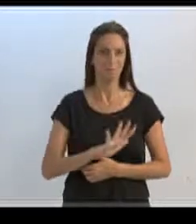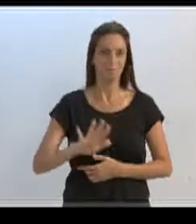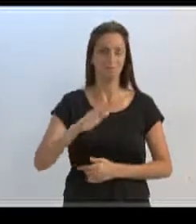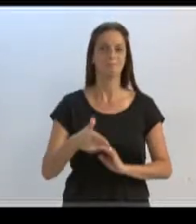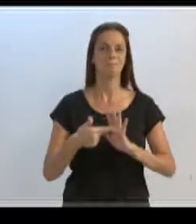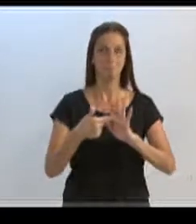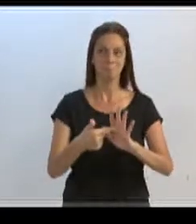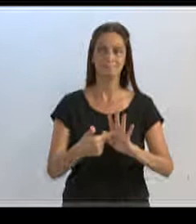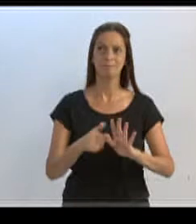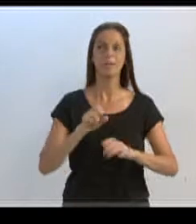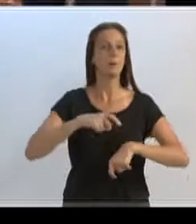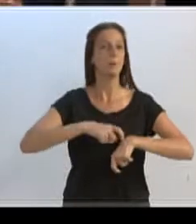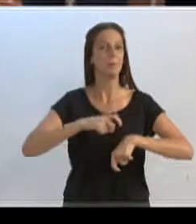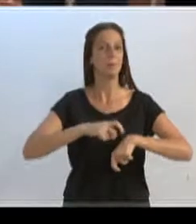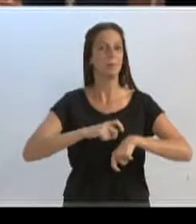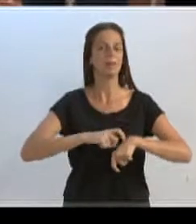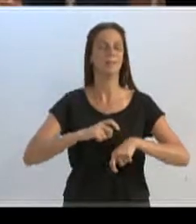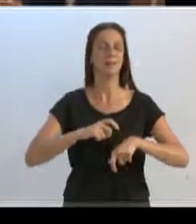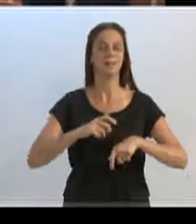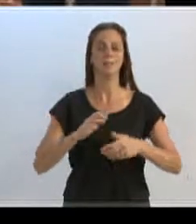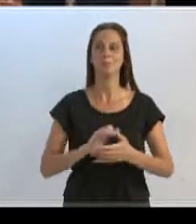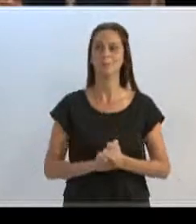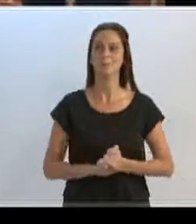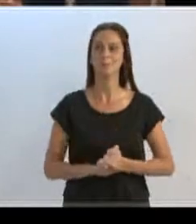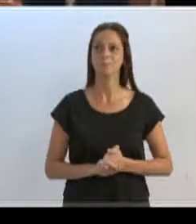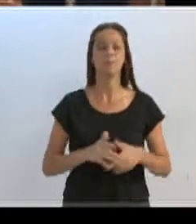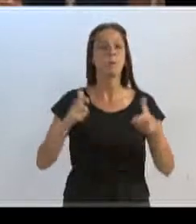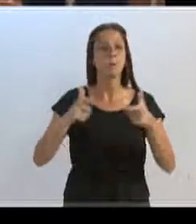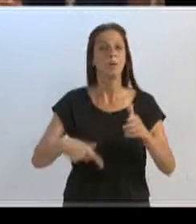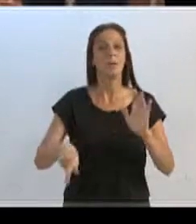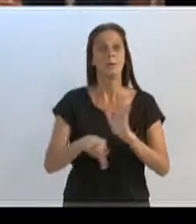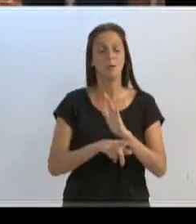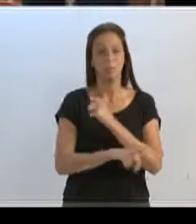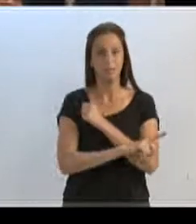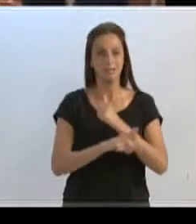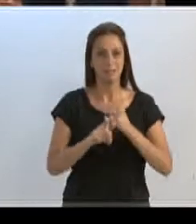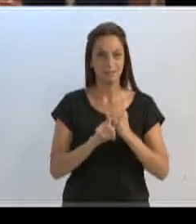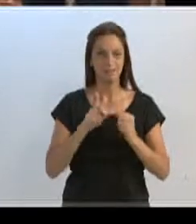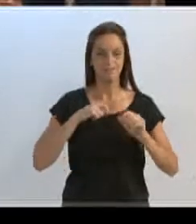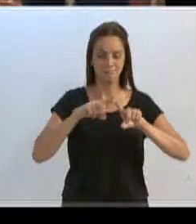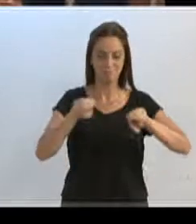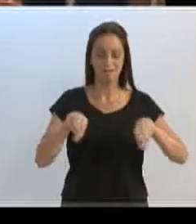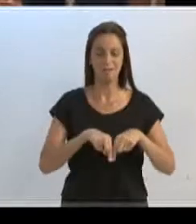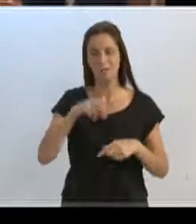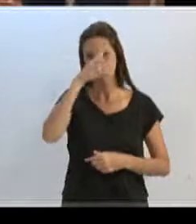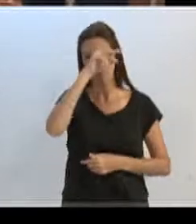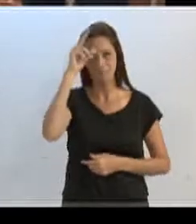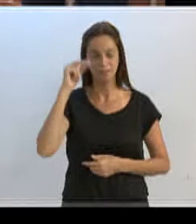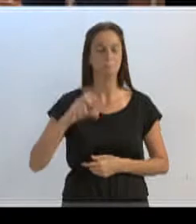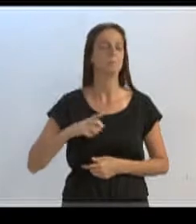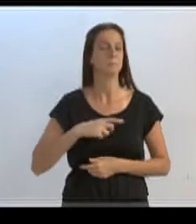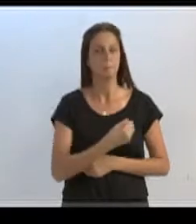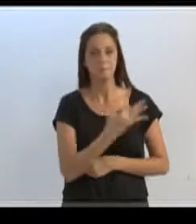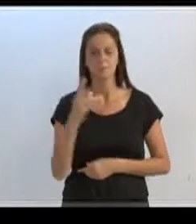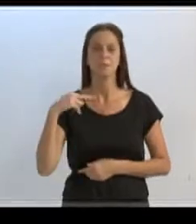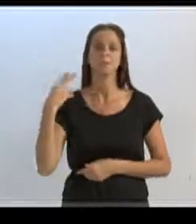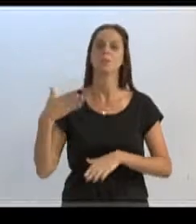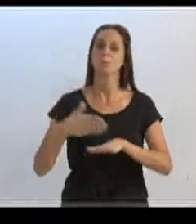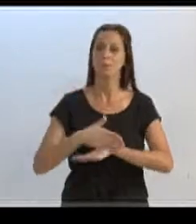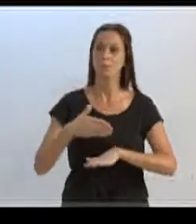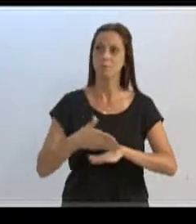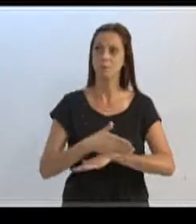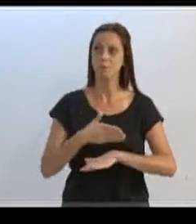Então, aí está a solenidade lá na intendência do Garcia, onde vários vereadores estavam presentes.